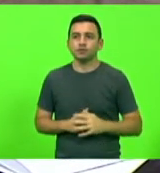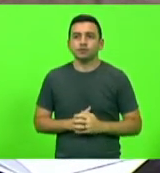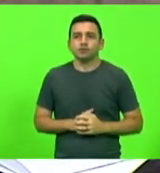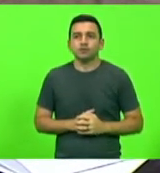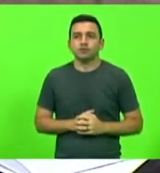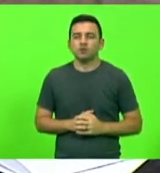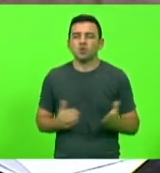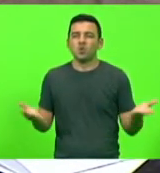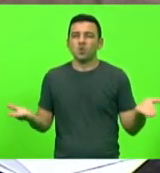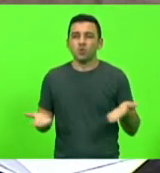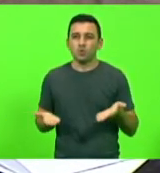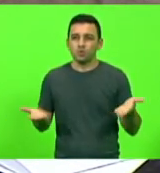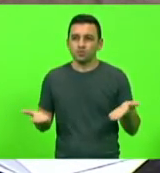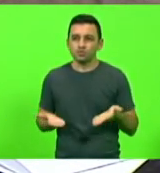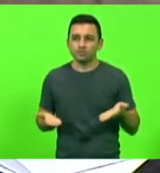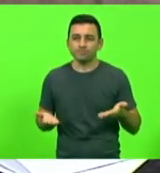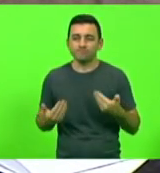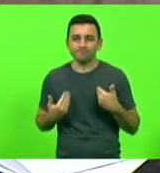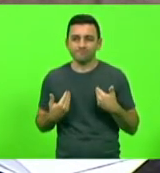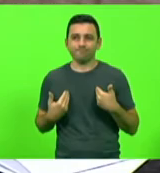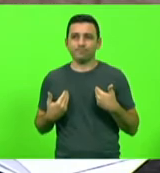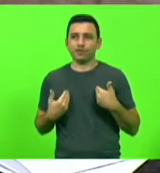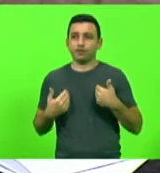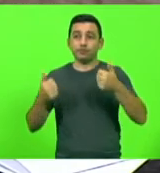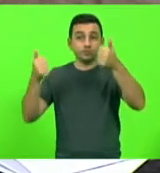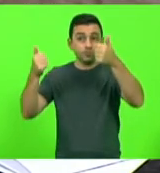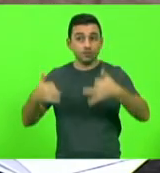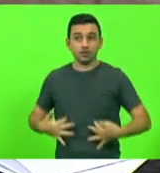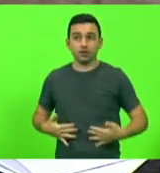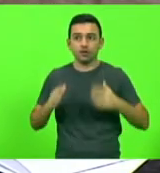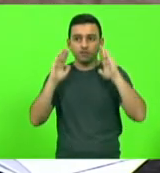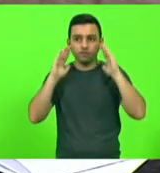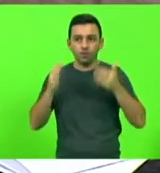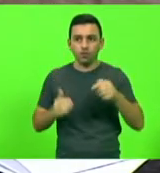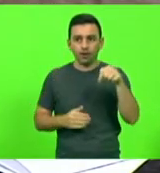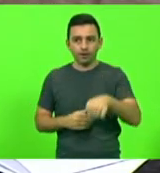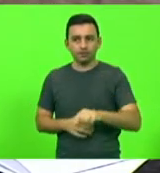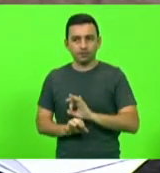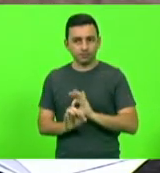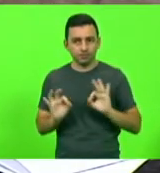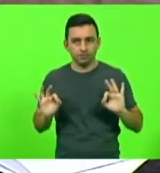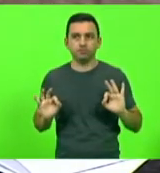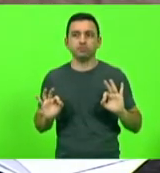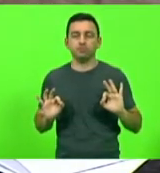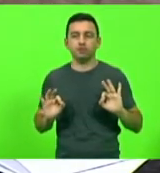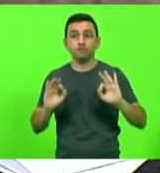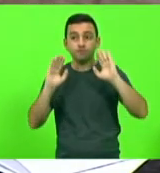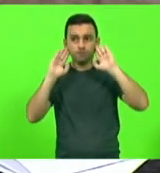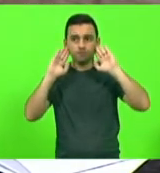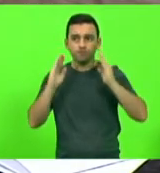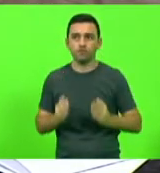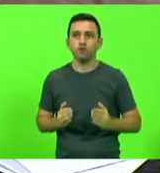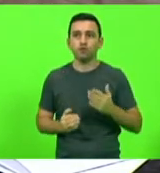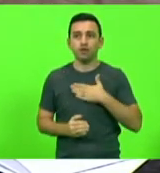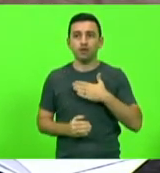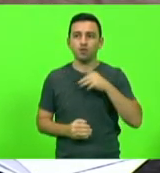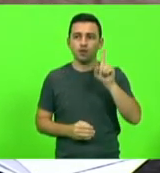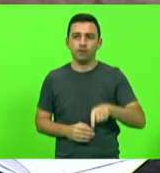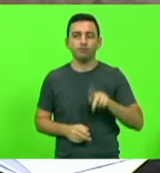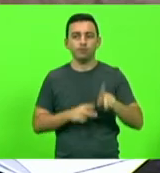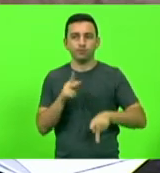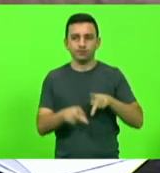quero falar, me direcionar a esse plenário. Eu quero me direcionar ao catarinense